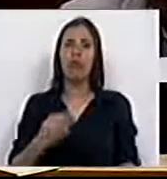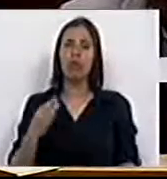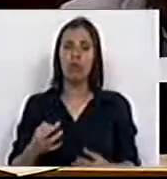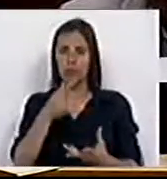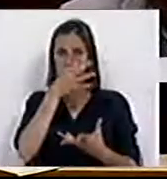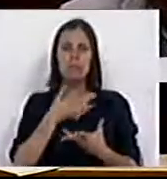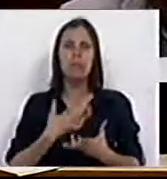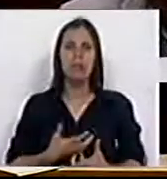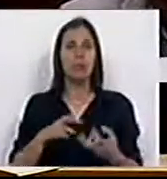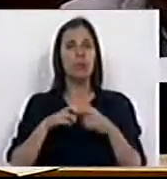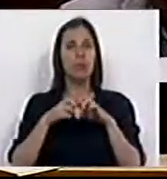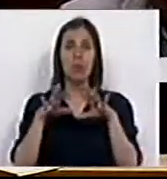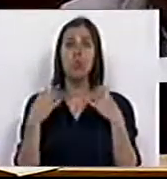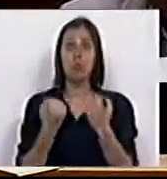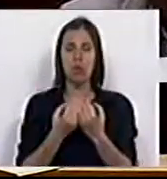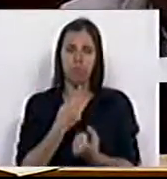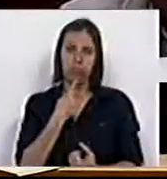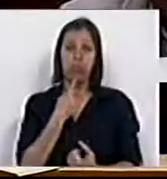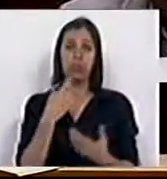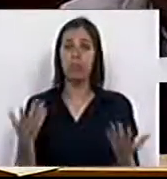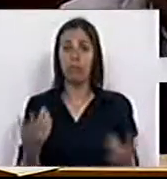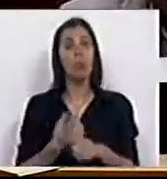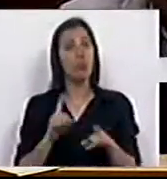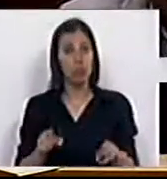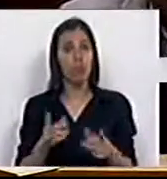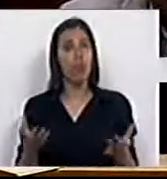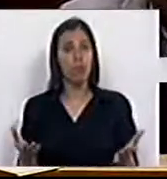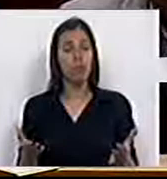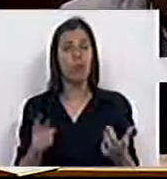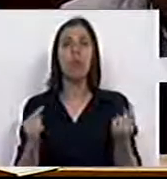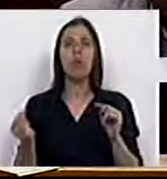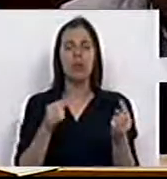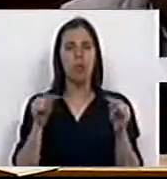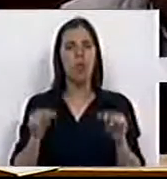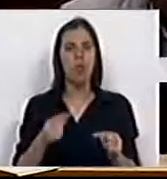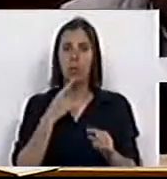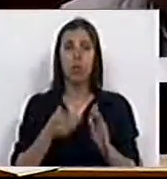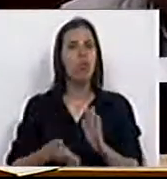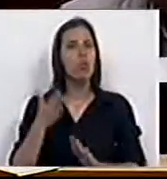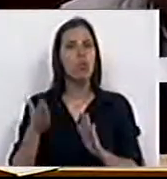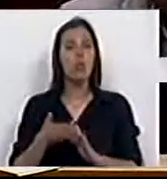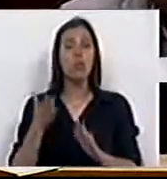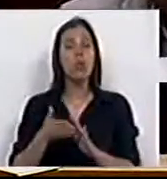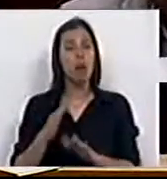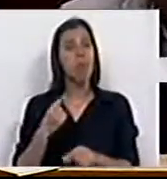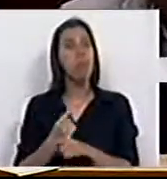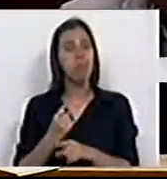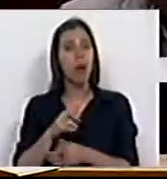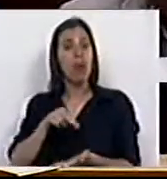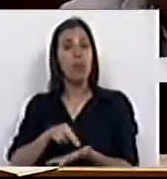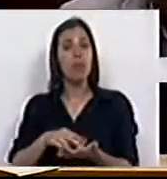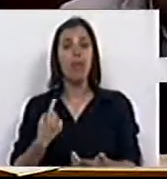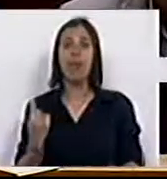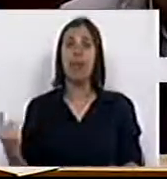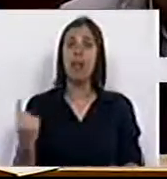dramas sociais imensos. E por isso mesmo o debate de hoje é tão urgente, mas também a posição